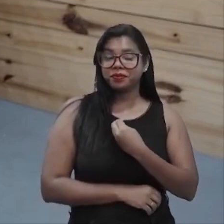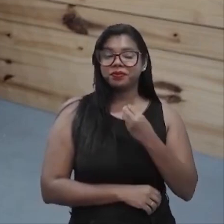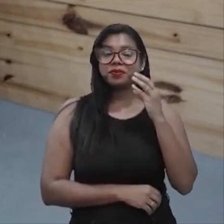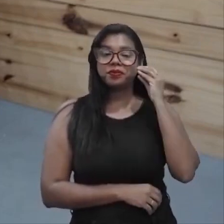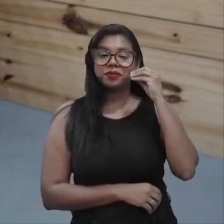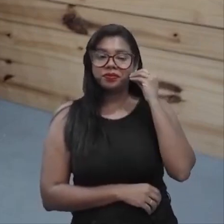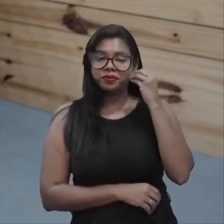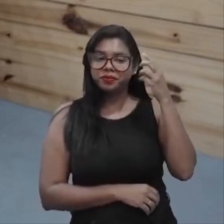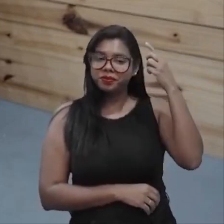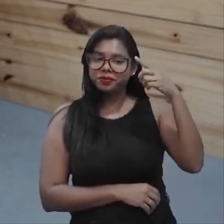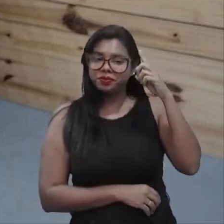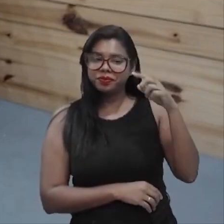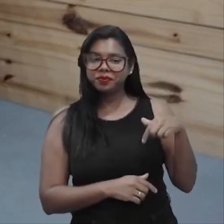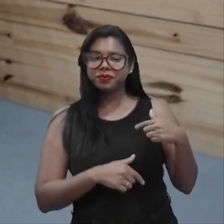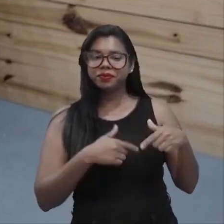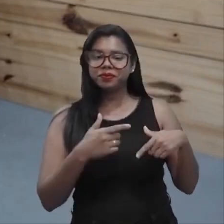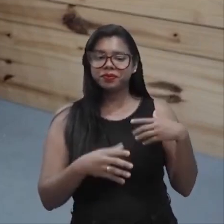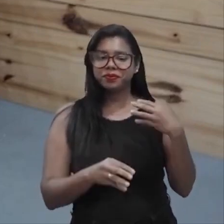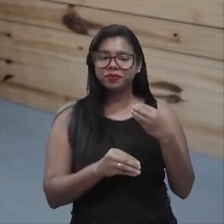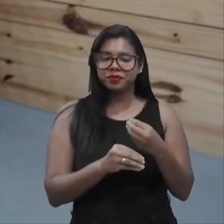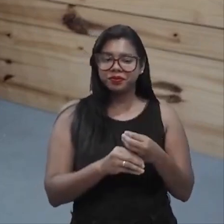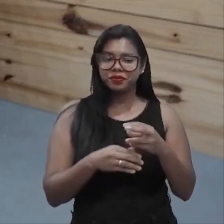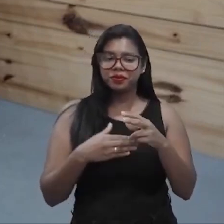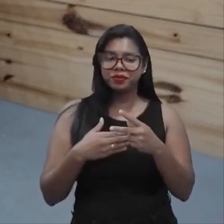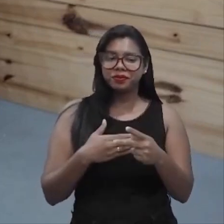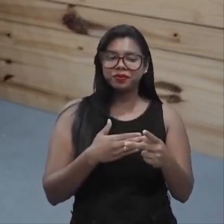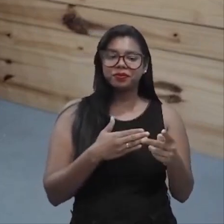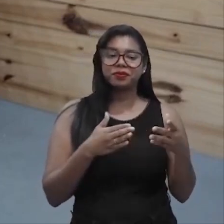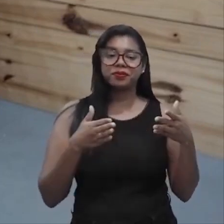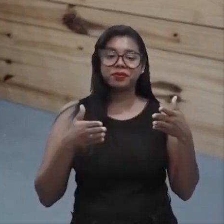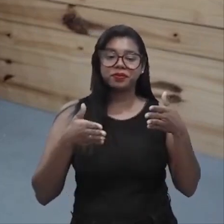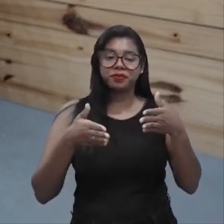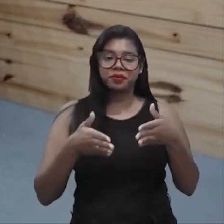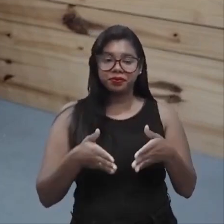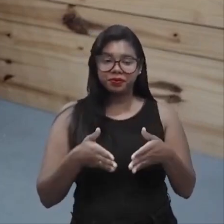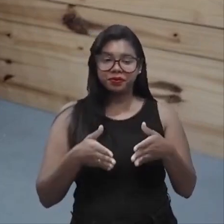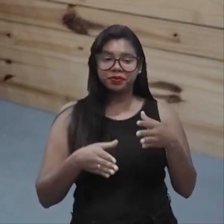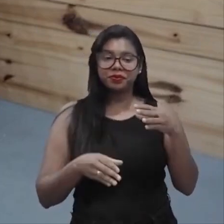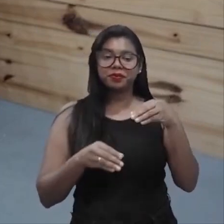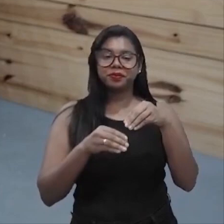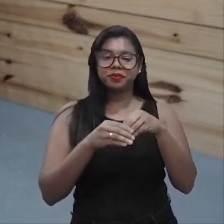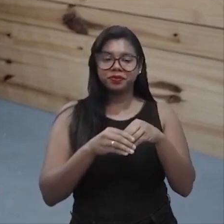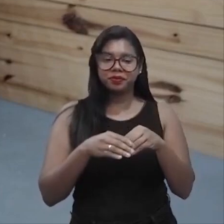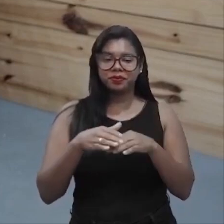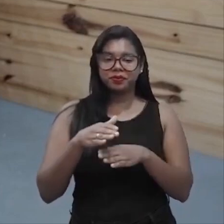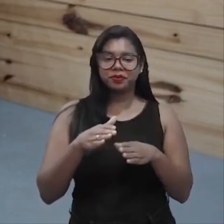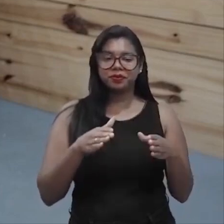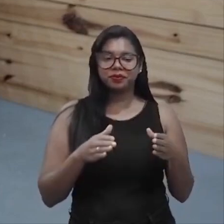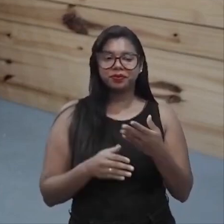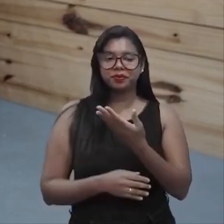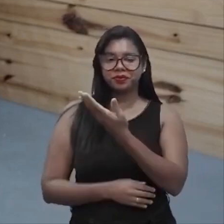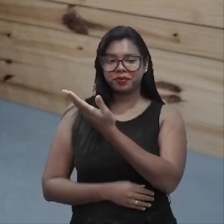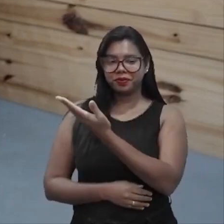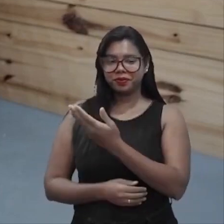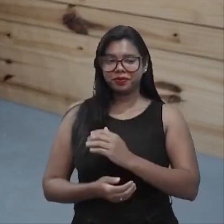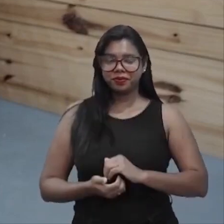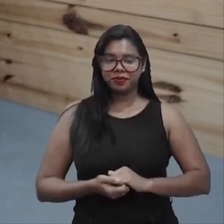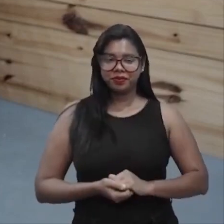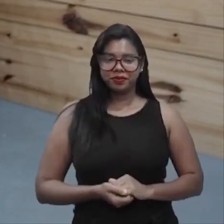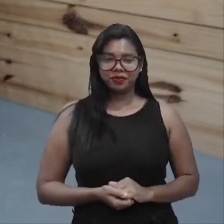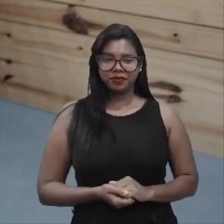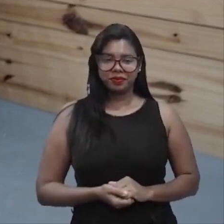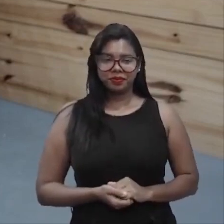experiência no foco na implantação de qualidade. Carlos,